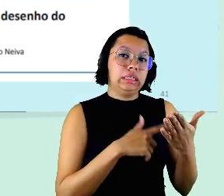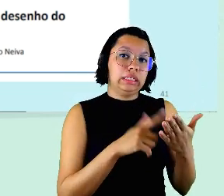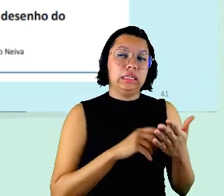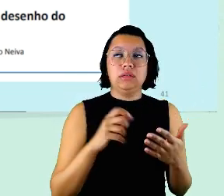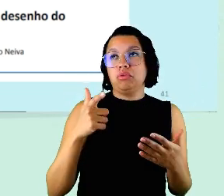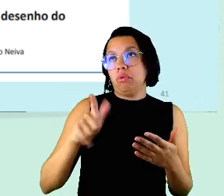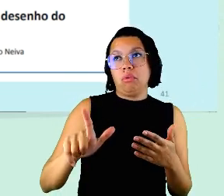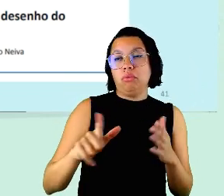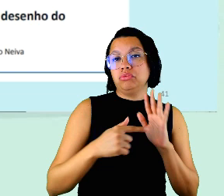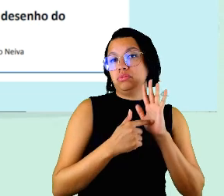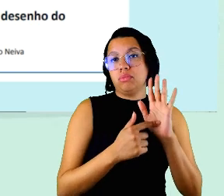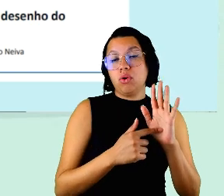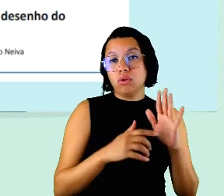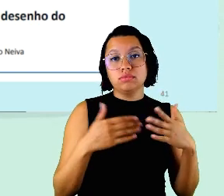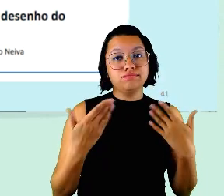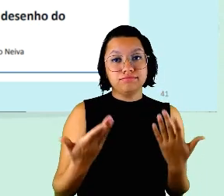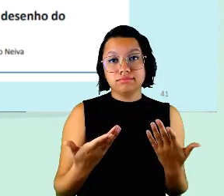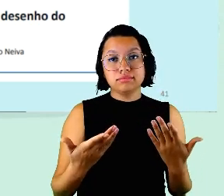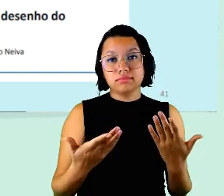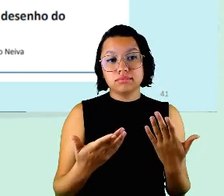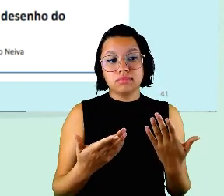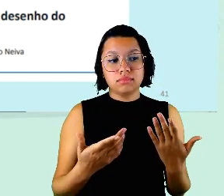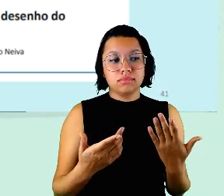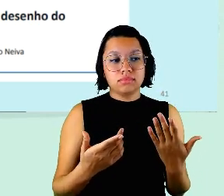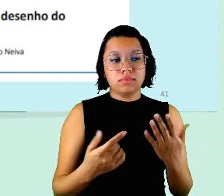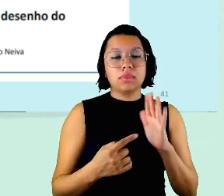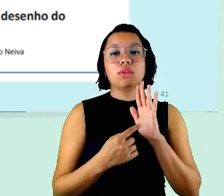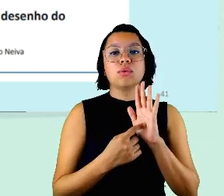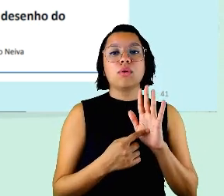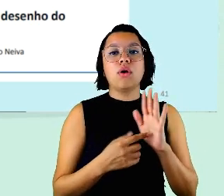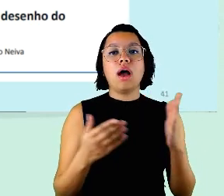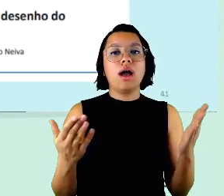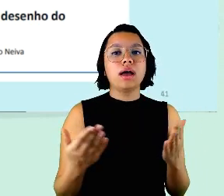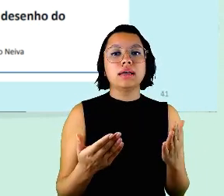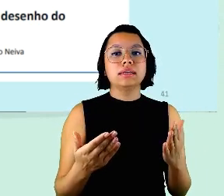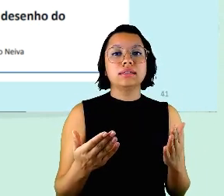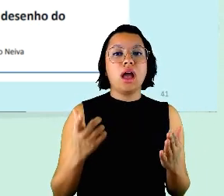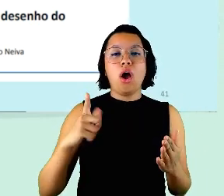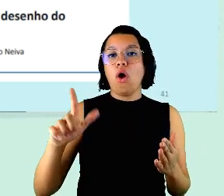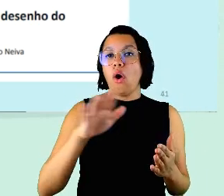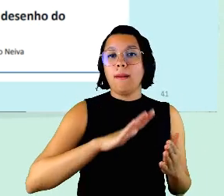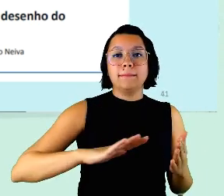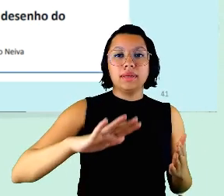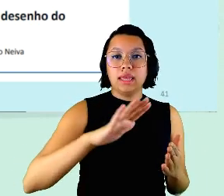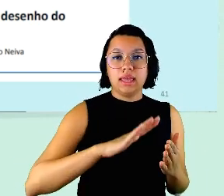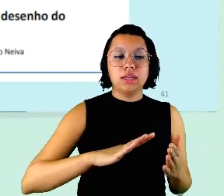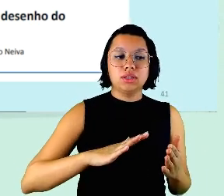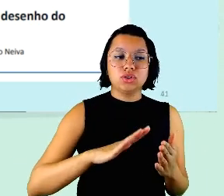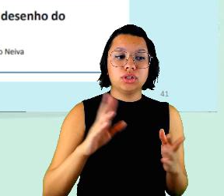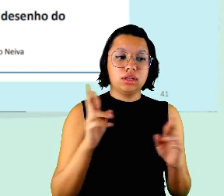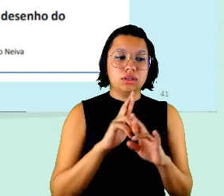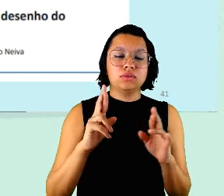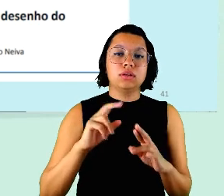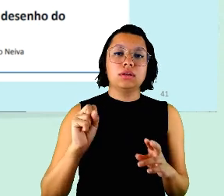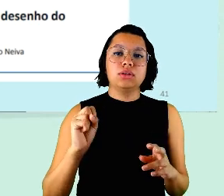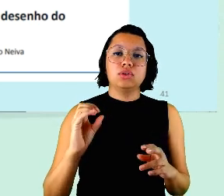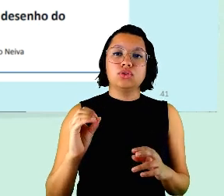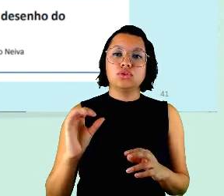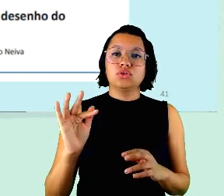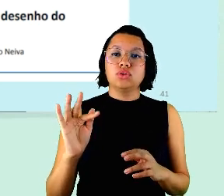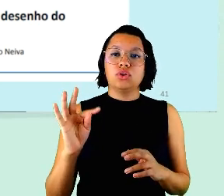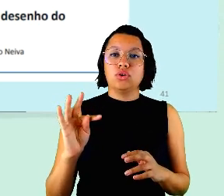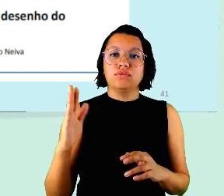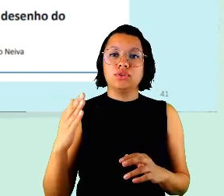isso que indica que a gente está agora num outro ambiente que envolve novas soft skills então que já eram